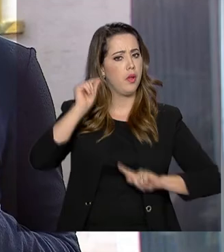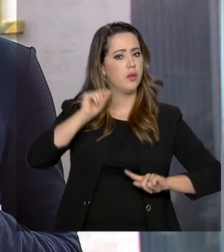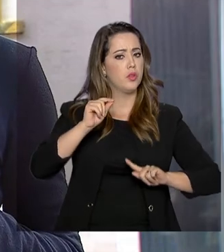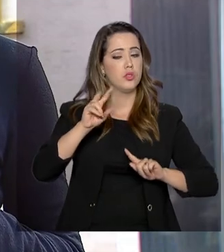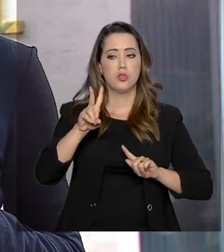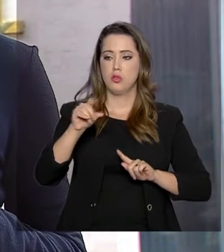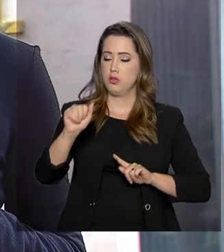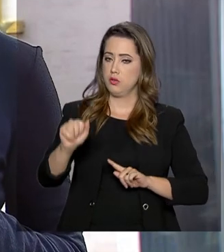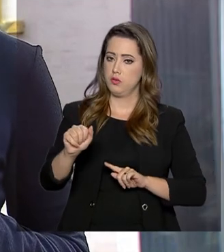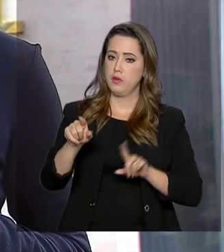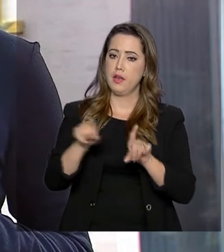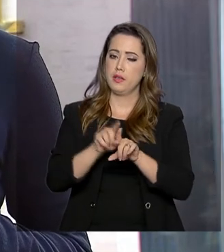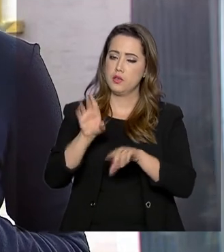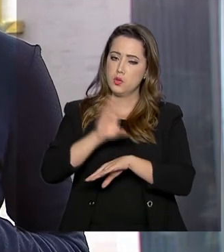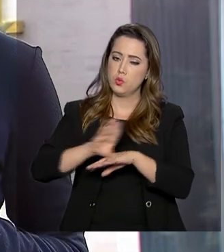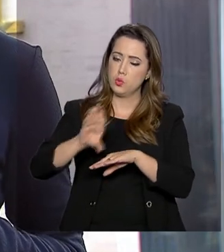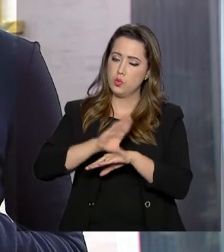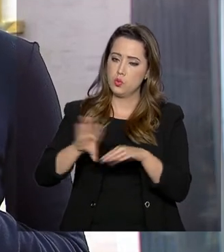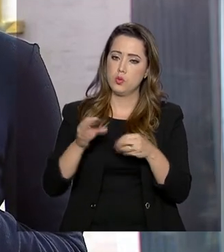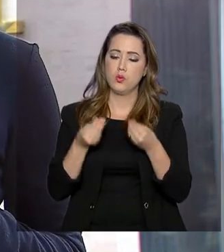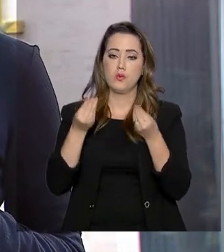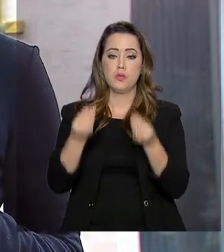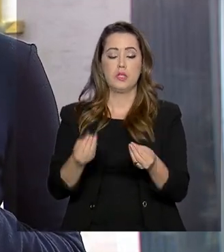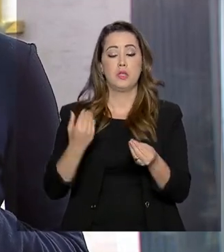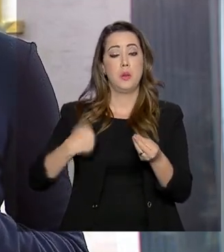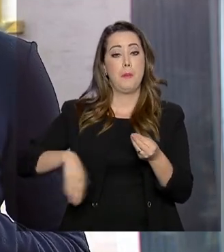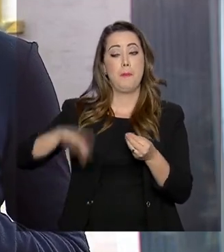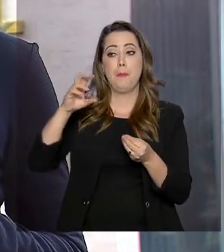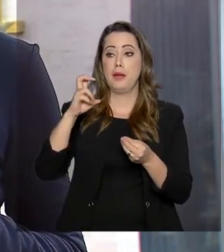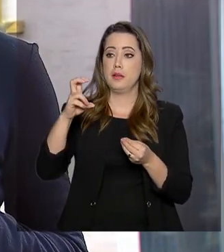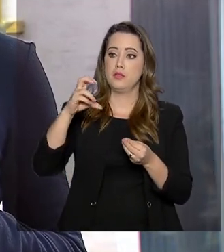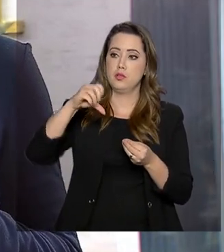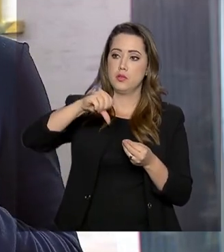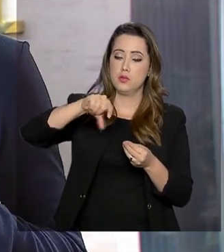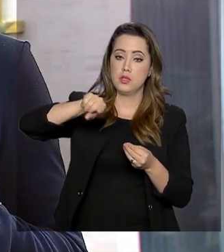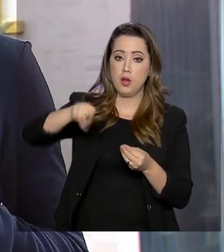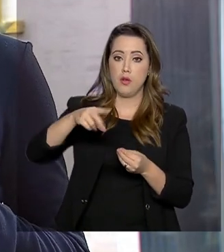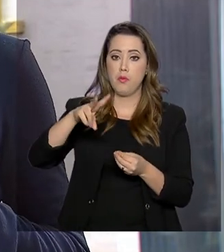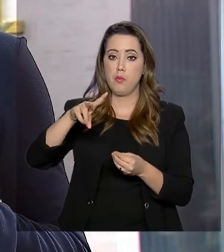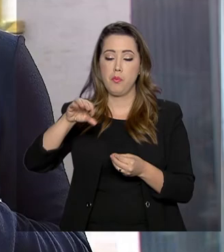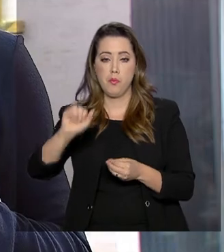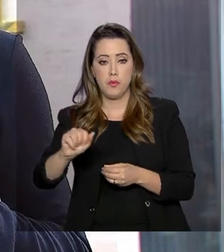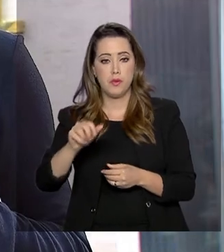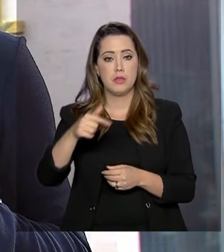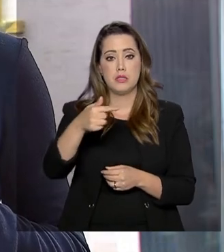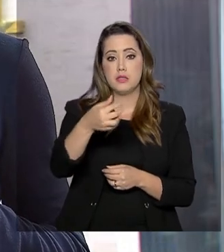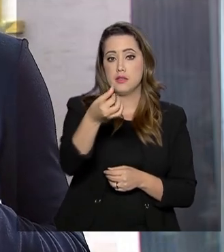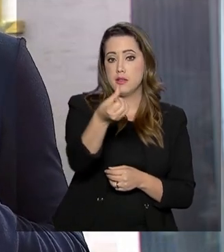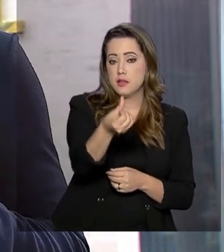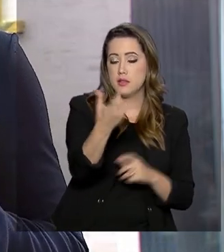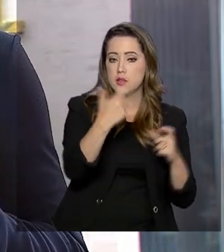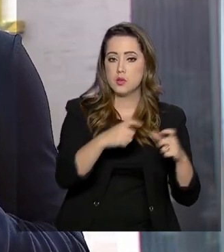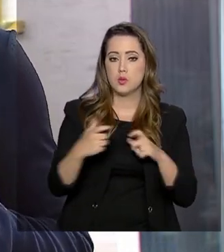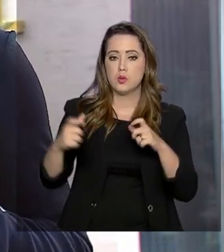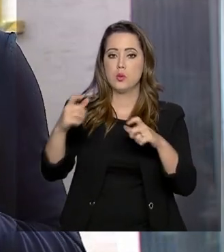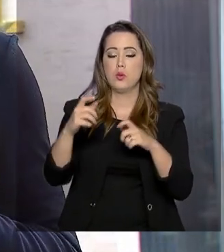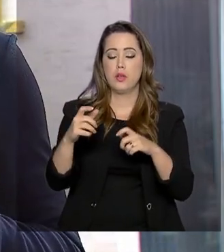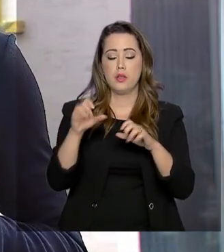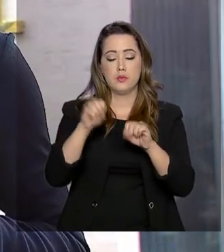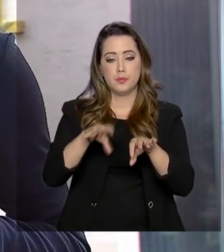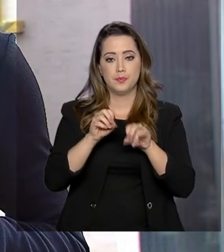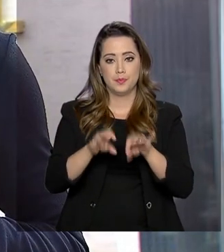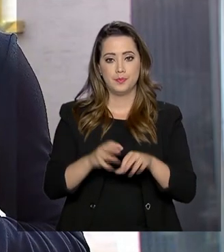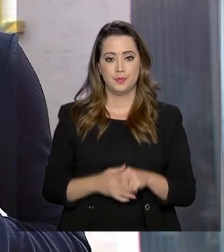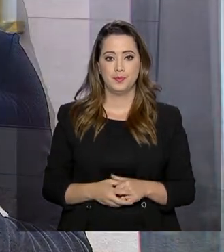vagas e de cursos ofertados. São mais de 59 mil vagas em 76 instituições de ensino.